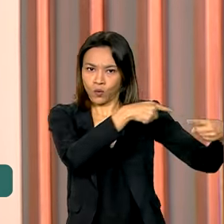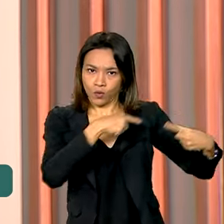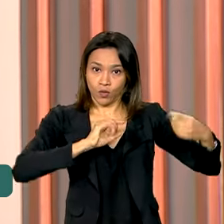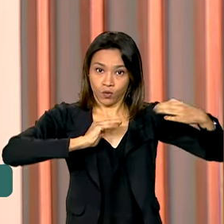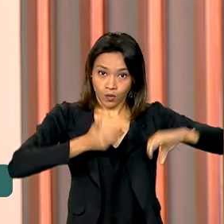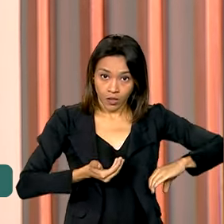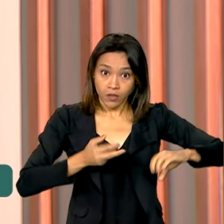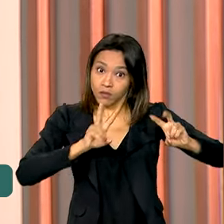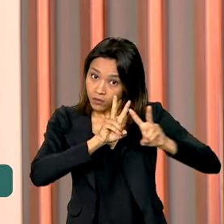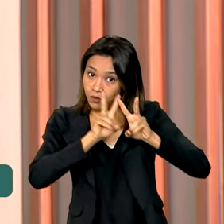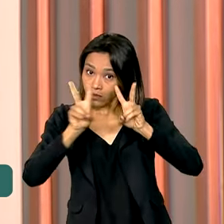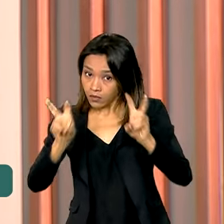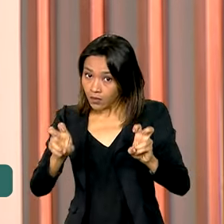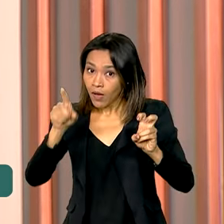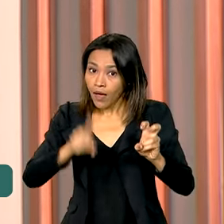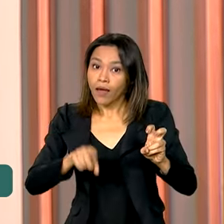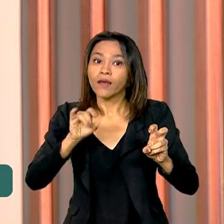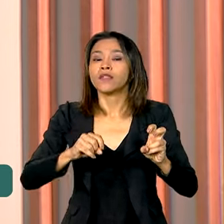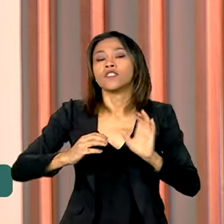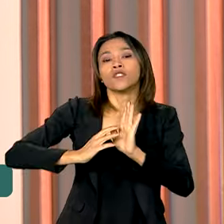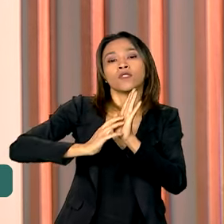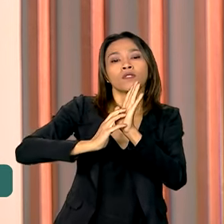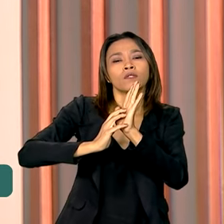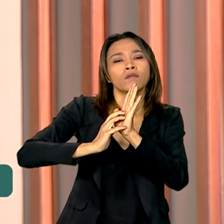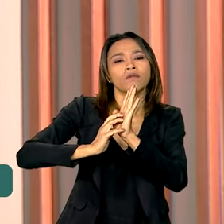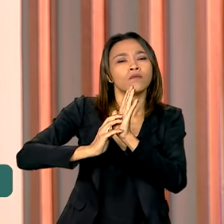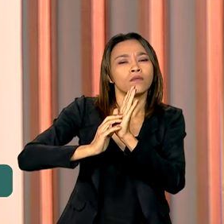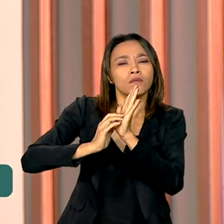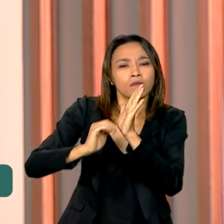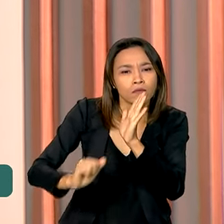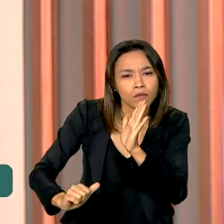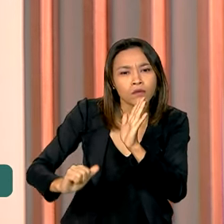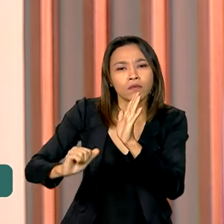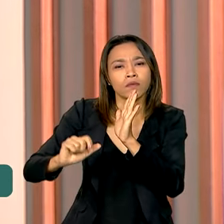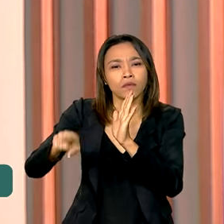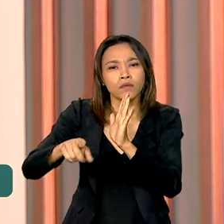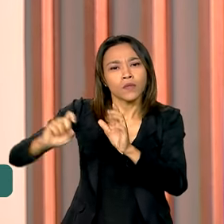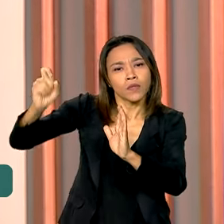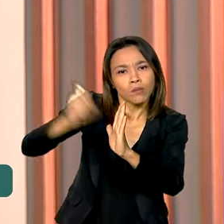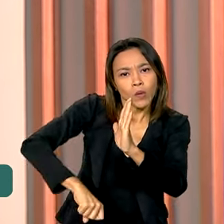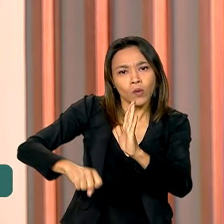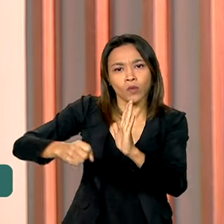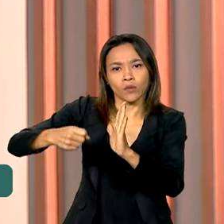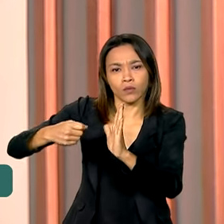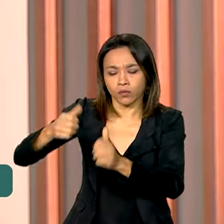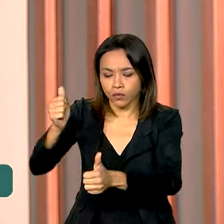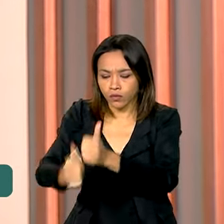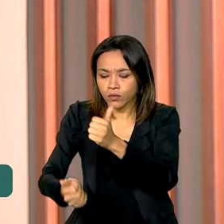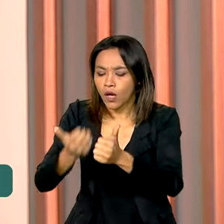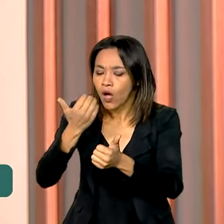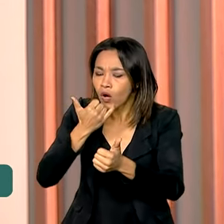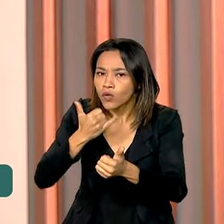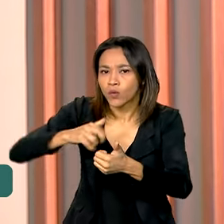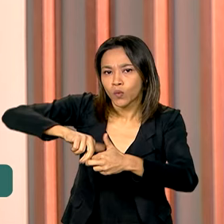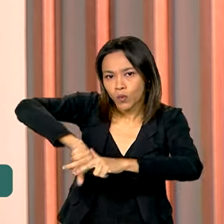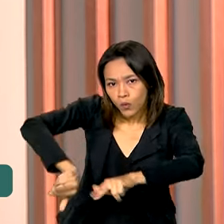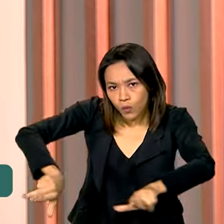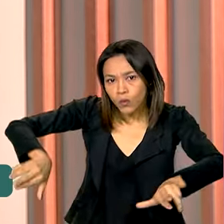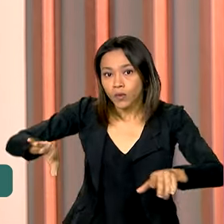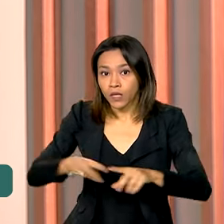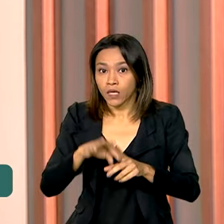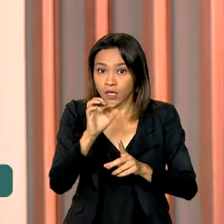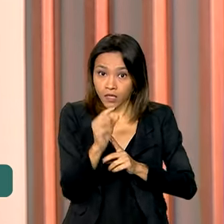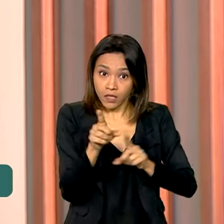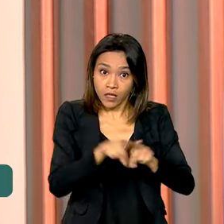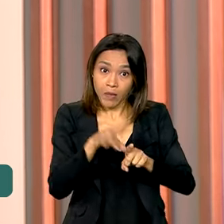destaques estão a isenção do imposto para produtos da cesta básica, a redução para 18 categorias de profissionais